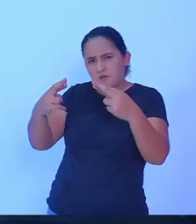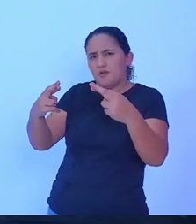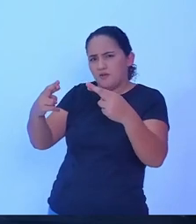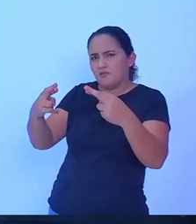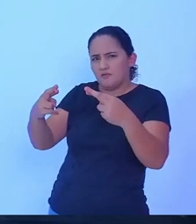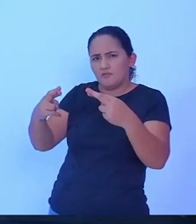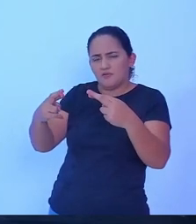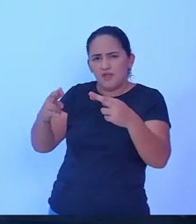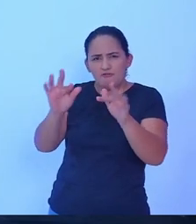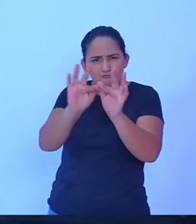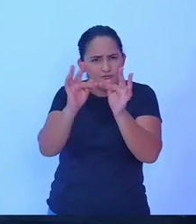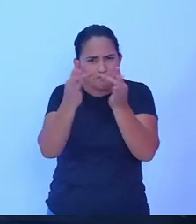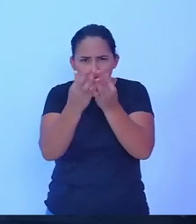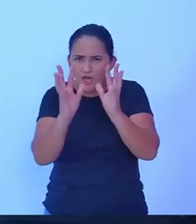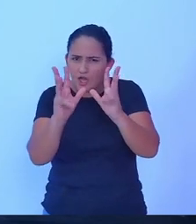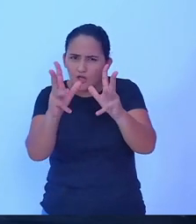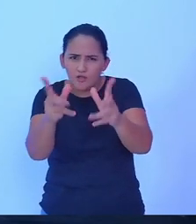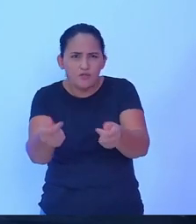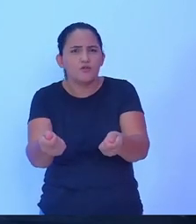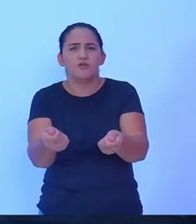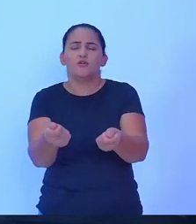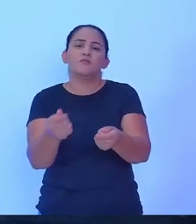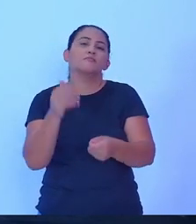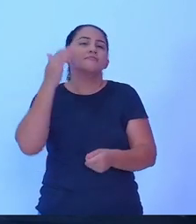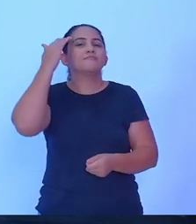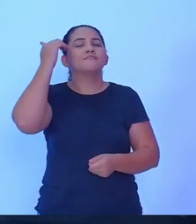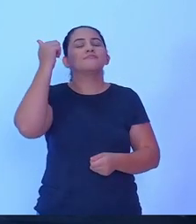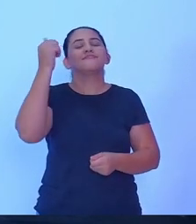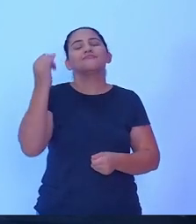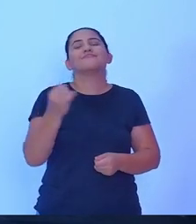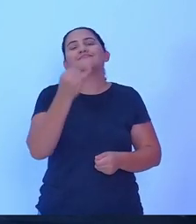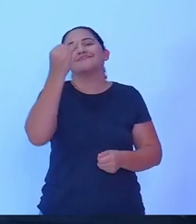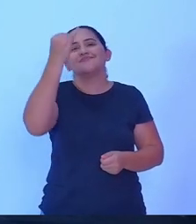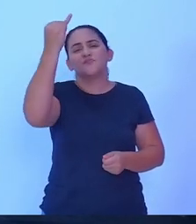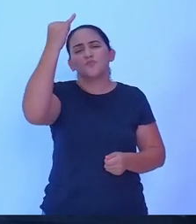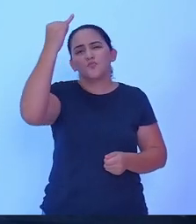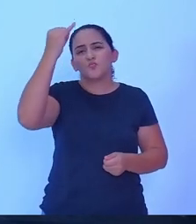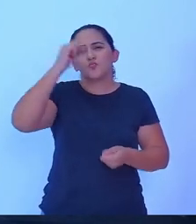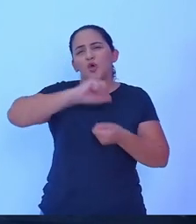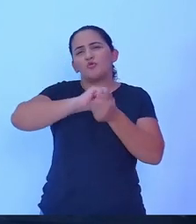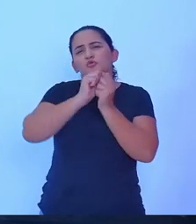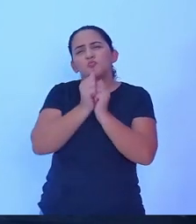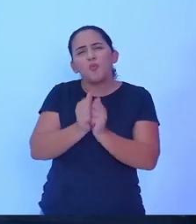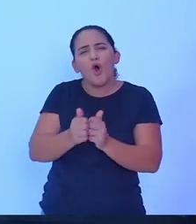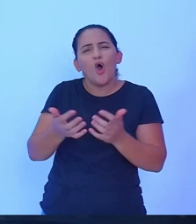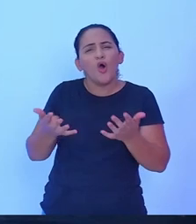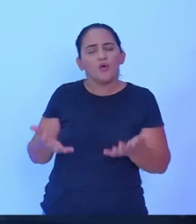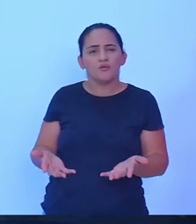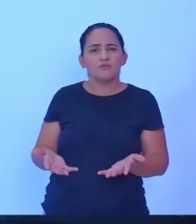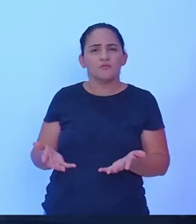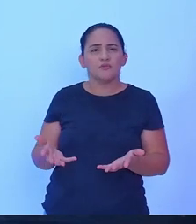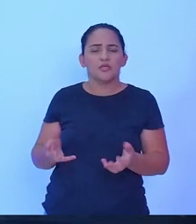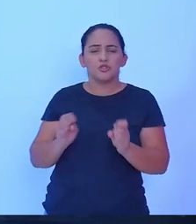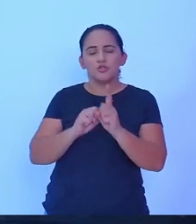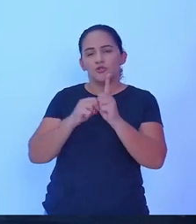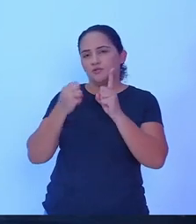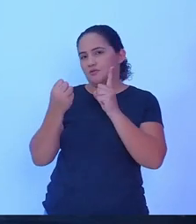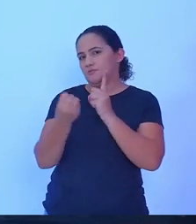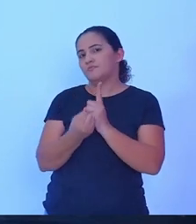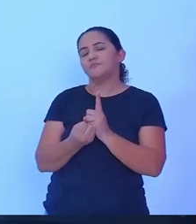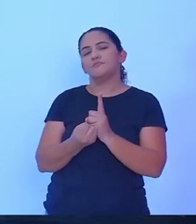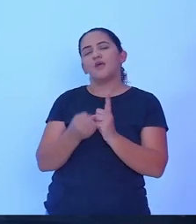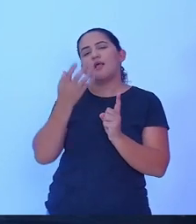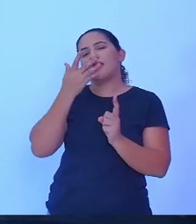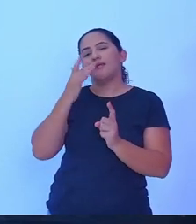todas as nossas famílias, porque sabemos da importância do esporte para toda a nossa sociedade, para todas as nossas